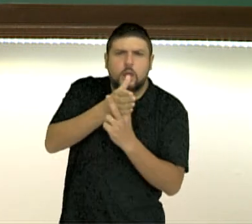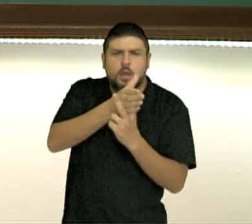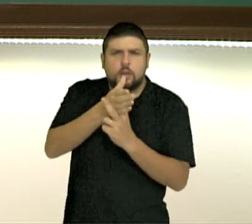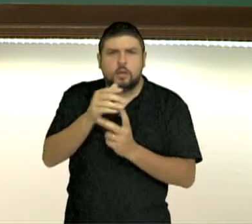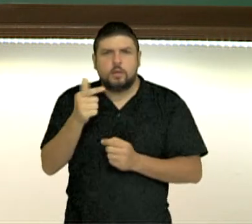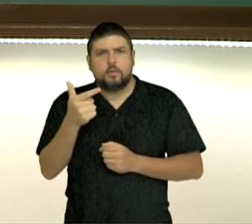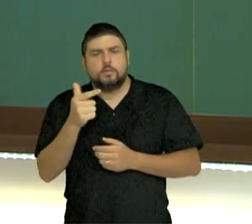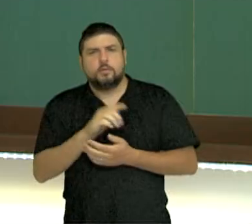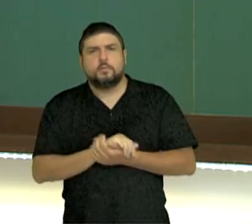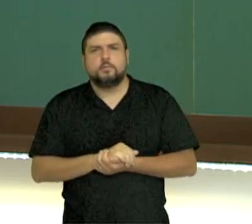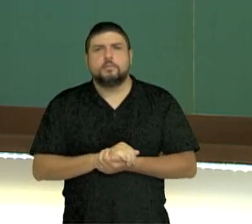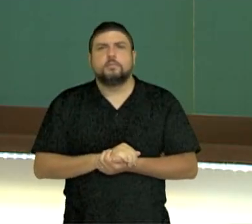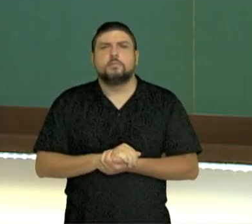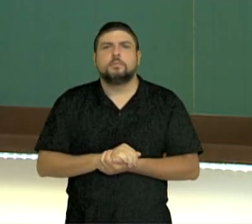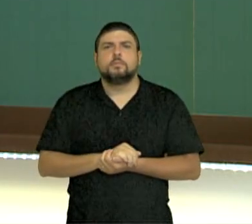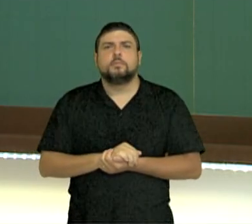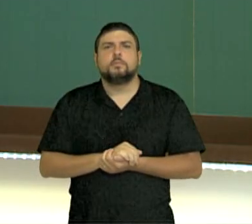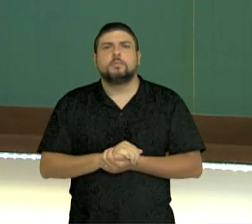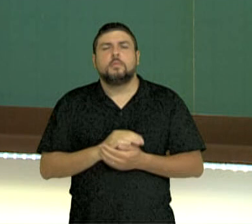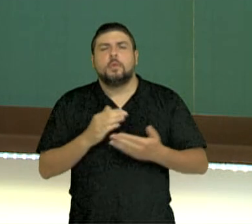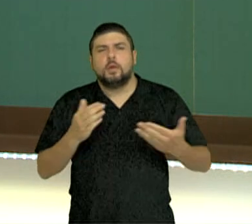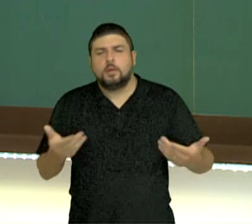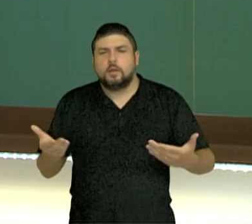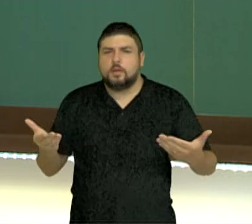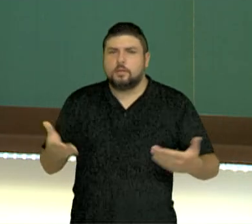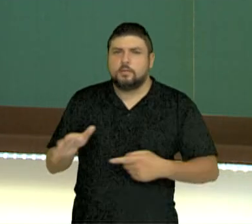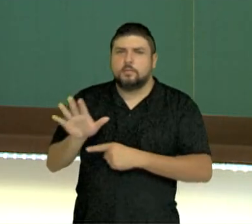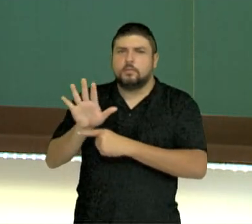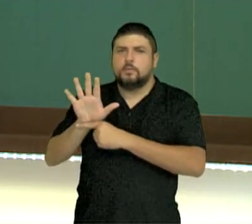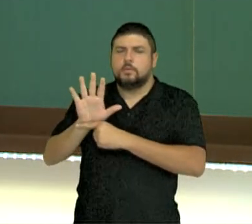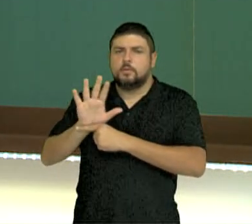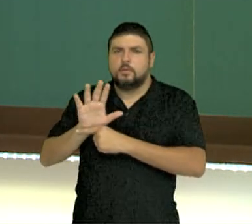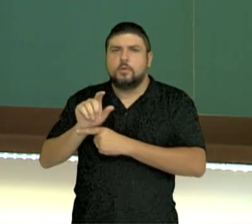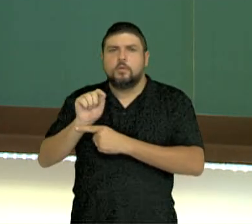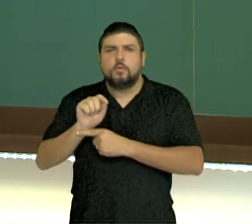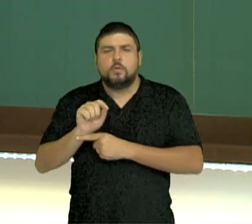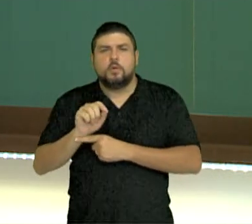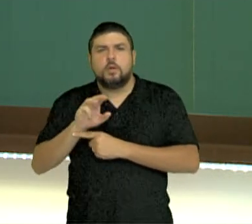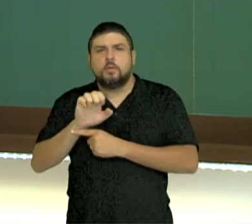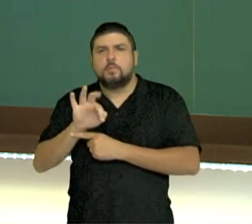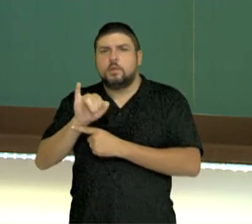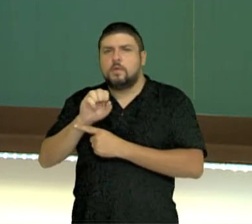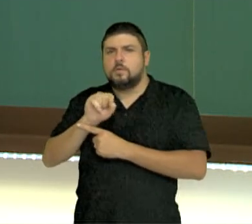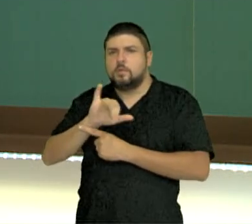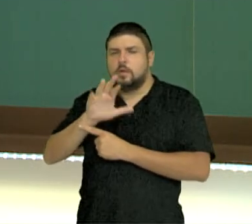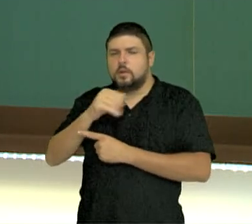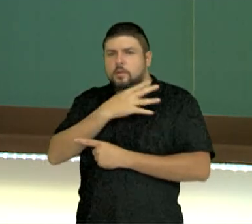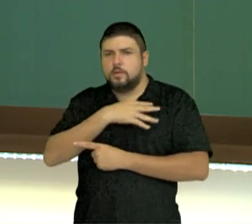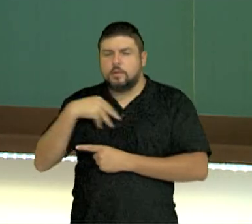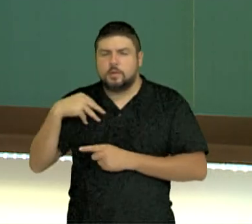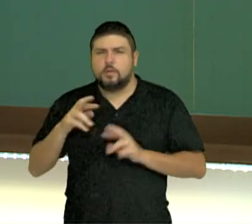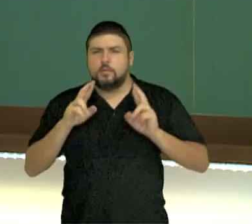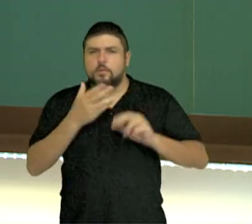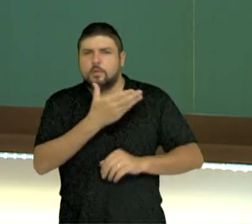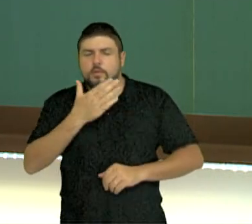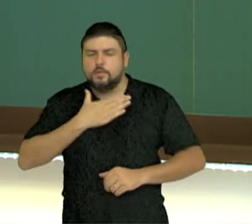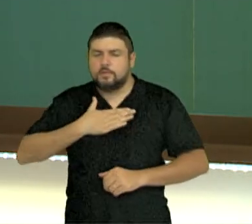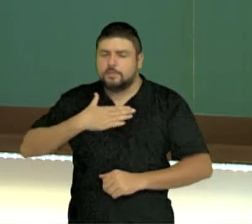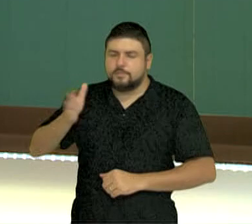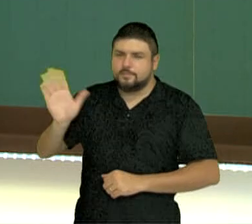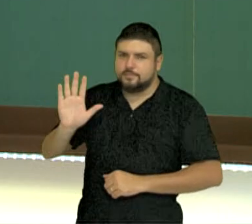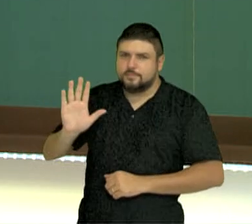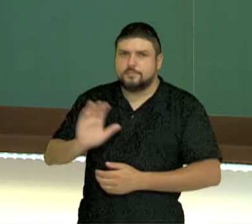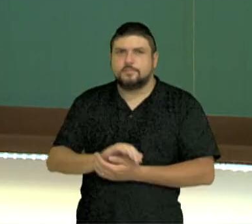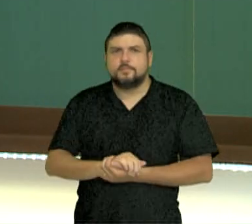o verdadeiro e o falso. Então, nesse vídeo, nós falamos sobre a metafísica em Aristóteles. Espero que vocês tenham gostado e até